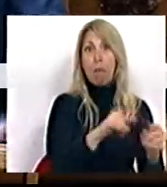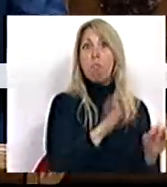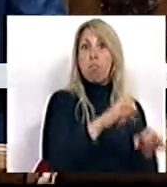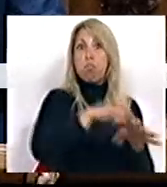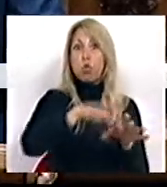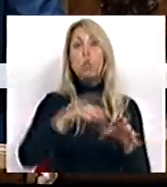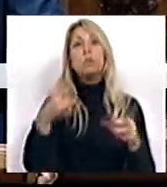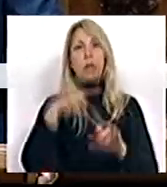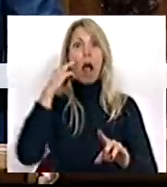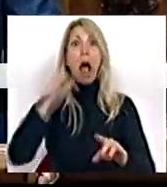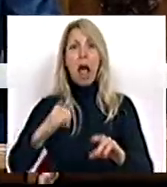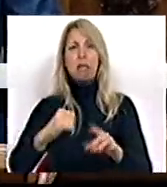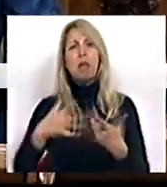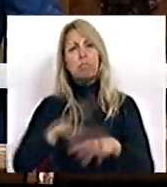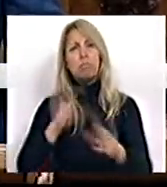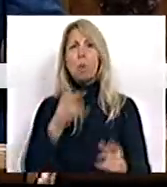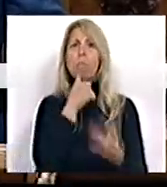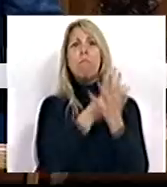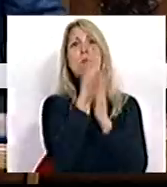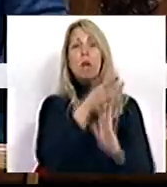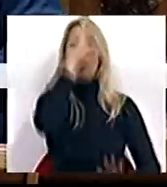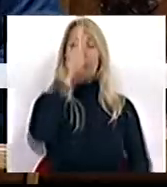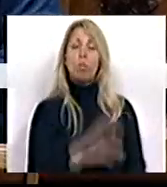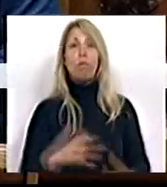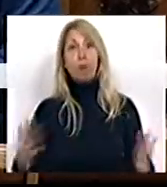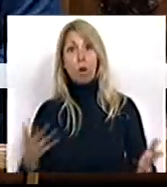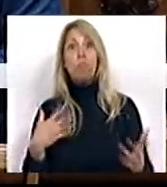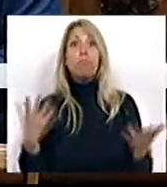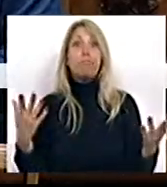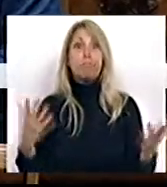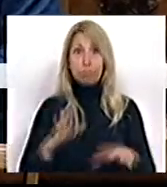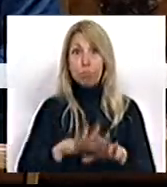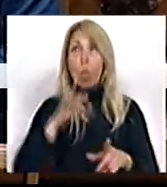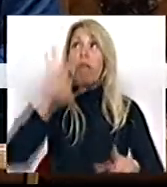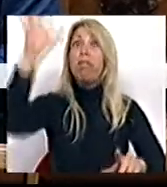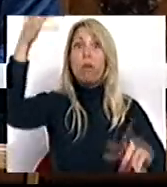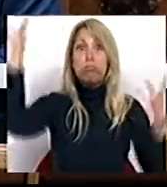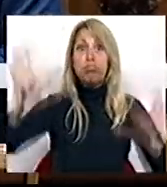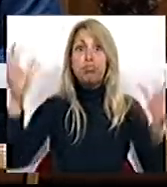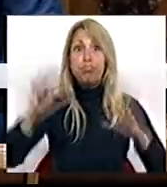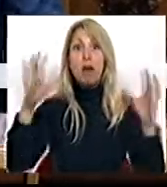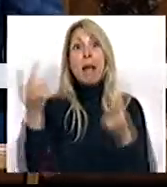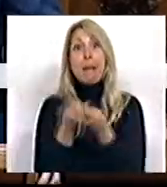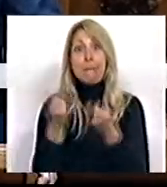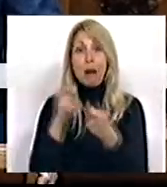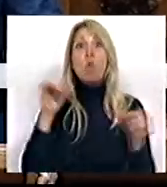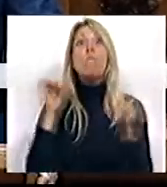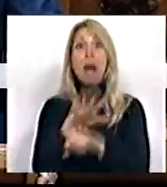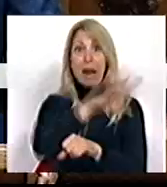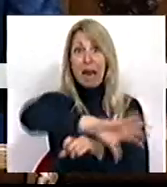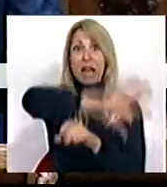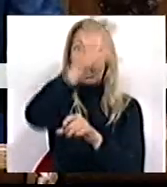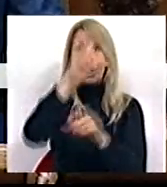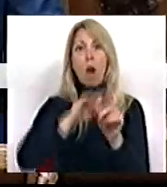ataque que sofrem pelas medidas do Governo. Abordámos as consequências do mau tempo que tem fustigado a faixa litoral e nesta região com